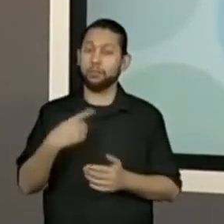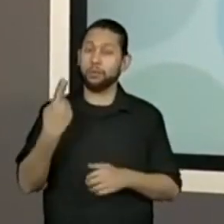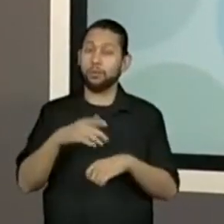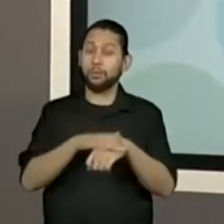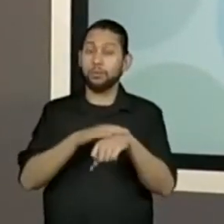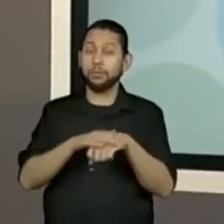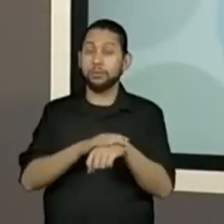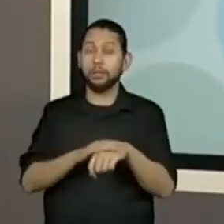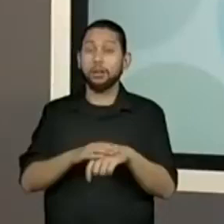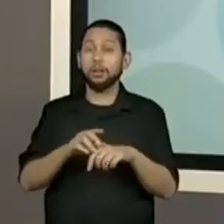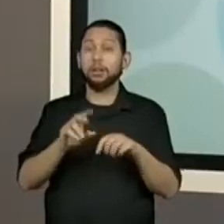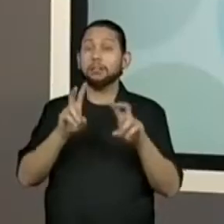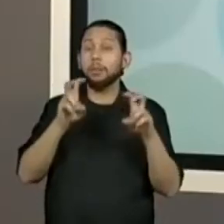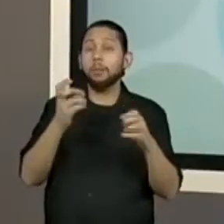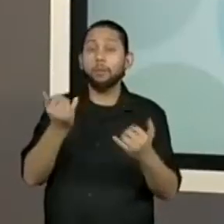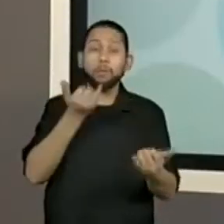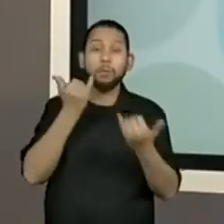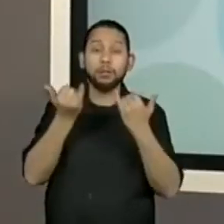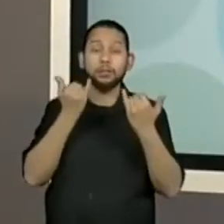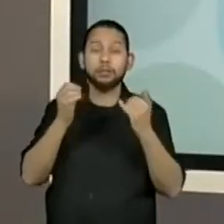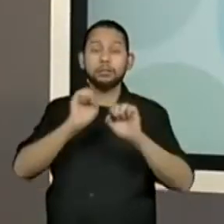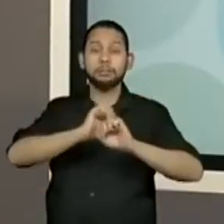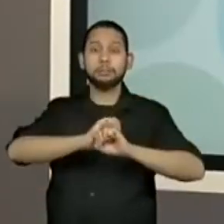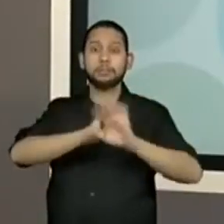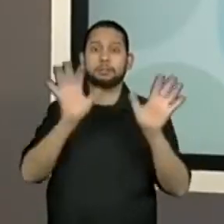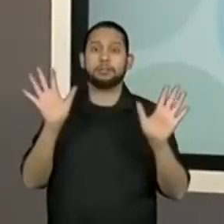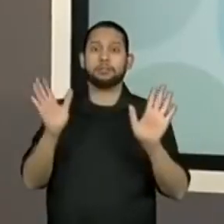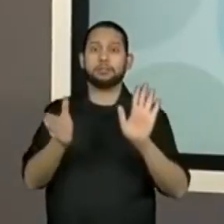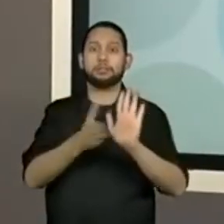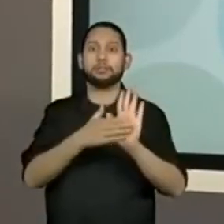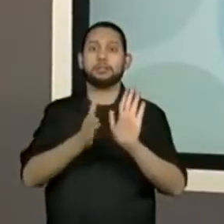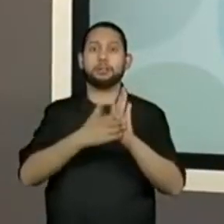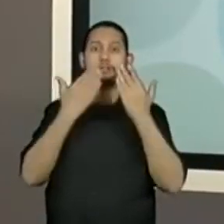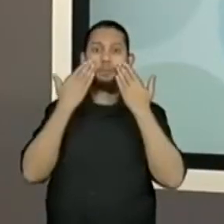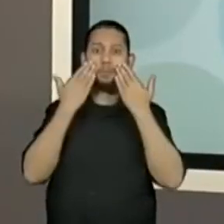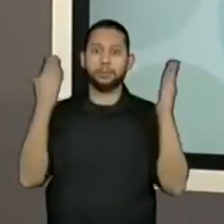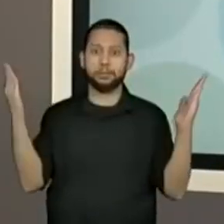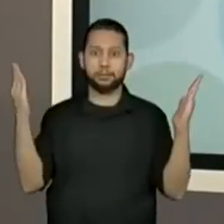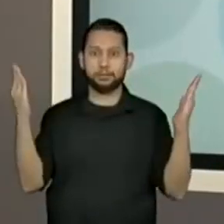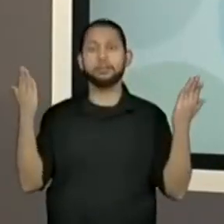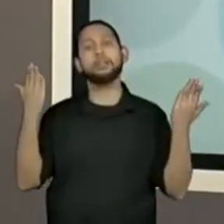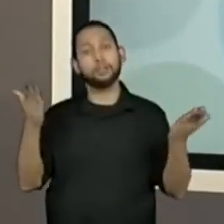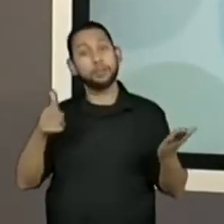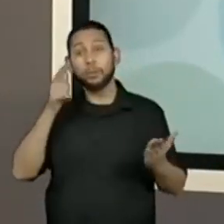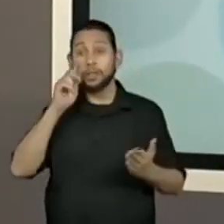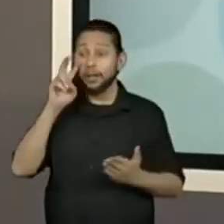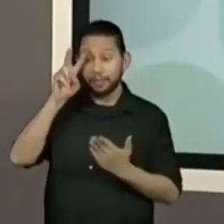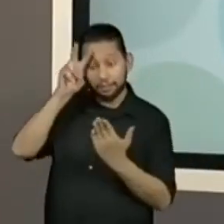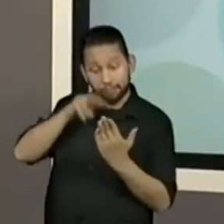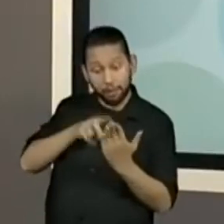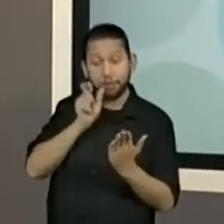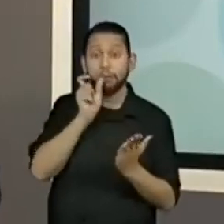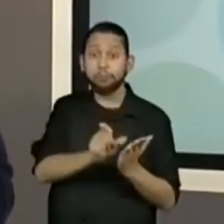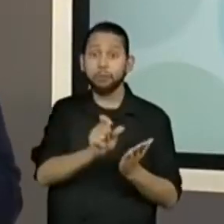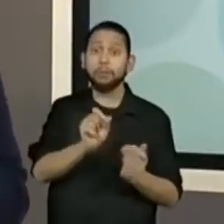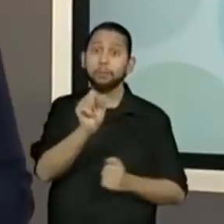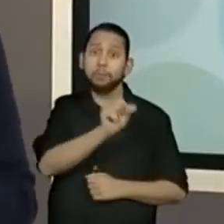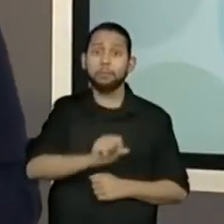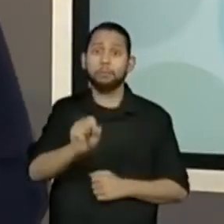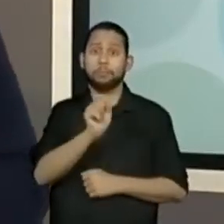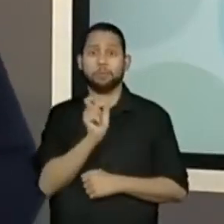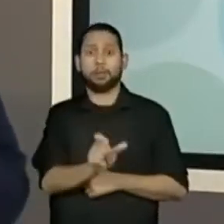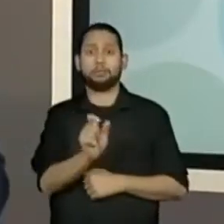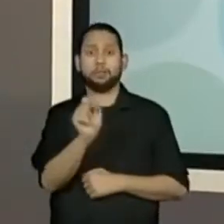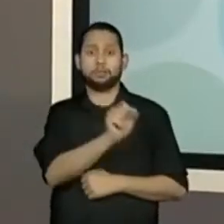das informações explícitas. Então, tudo que é explícito é que está claro, a gente pode ver, localizar facilmente, não